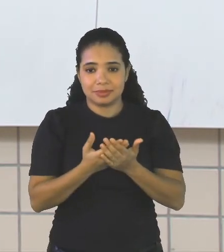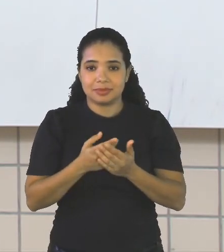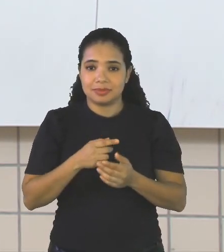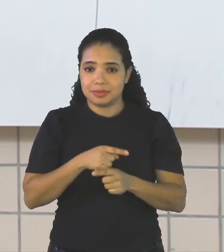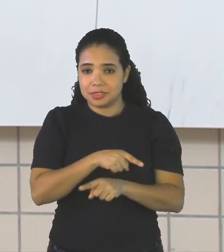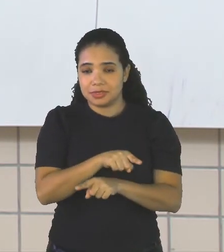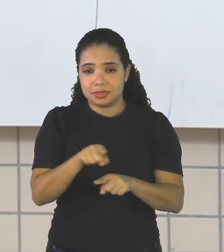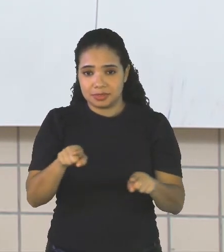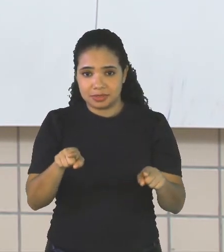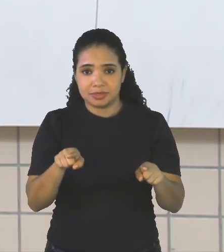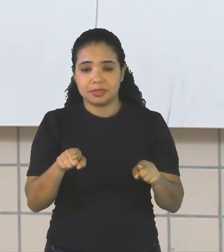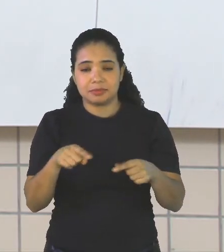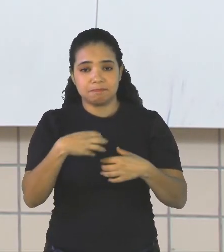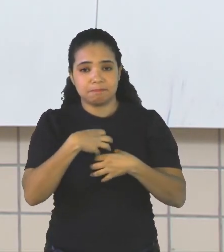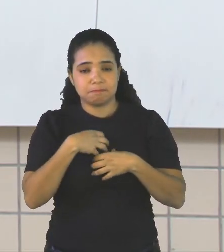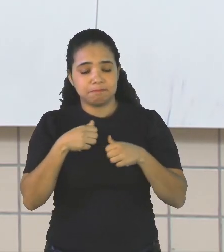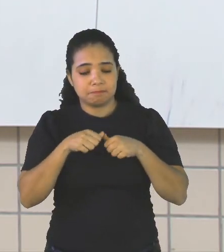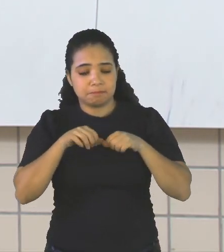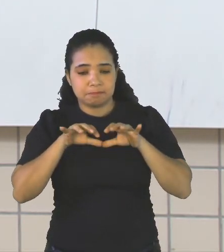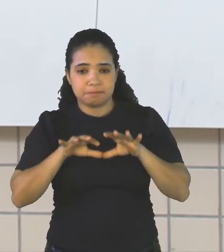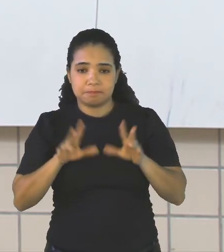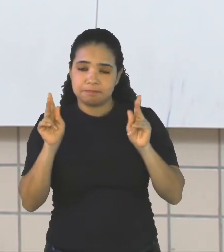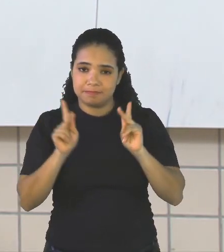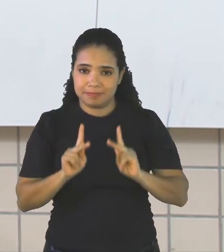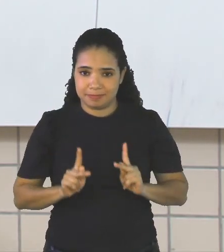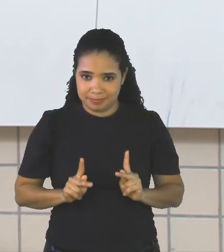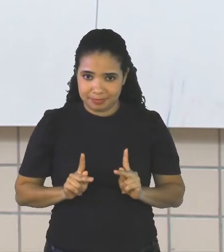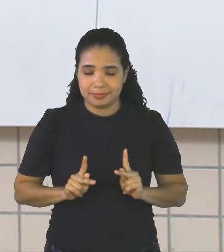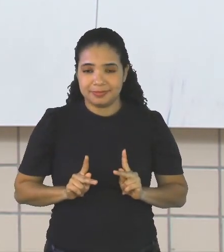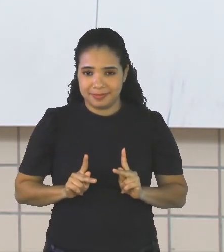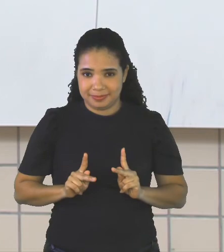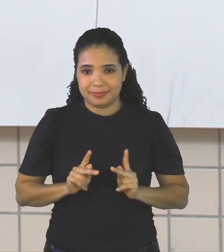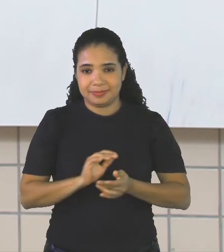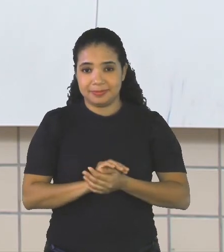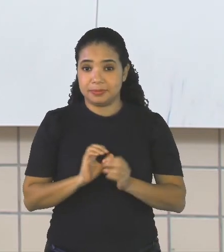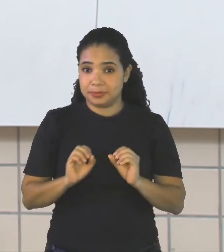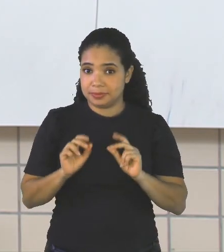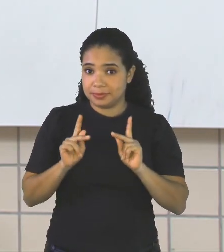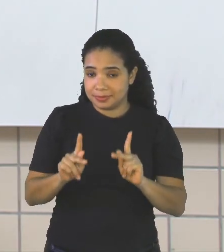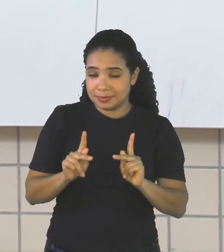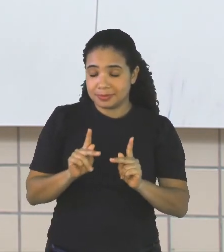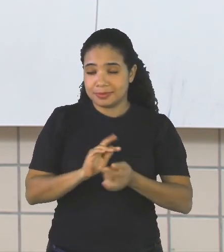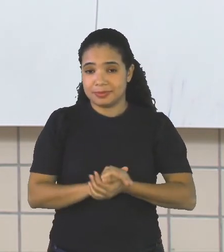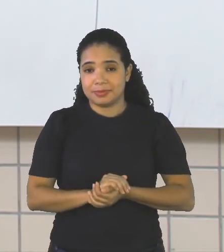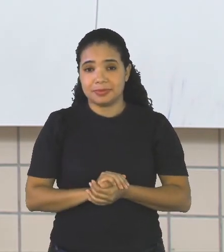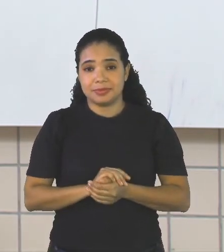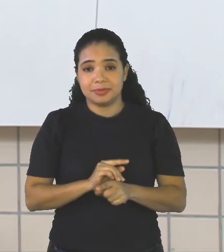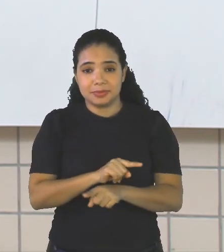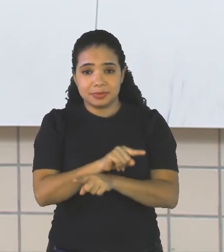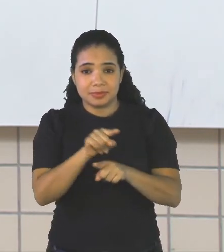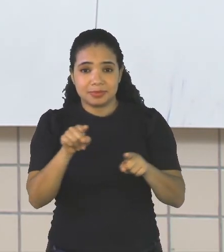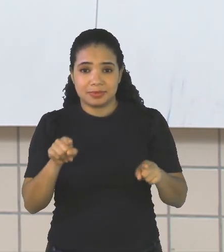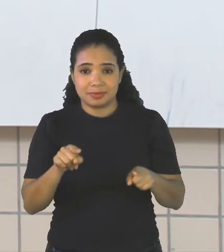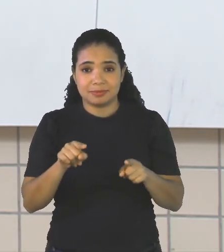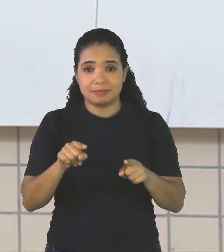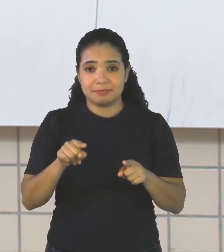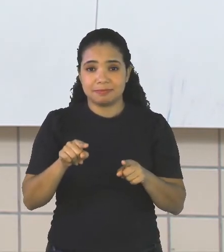Fiquem Todos Na Paz Ok Que Vocês Tenham Um Espírito Natalino